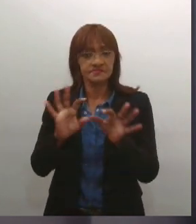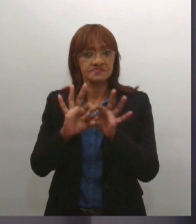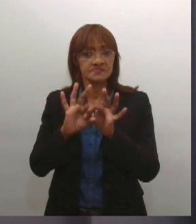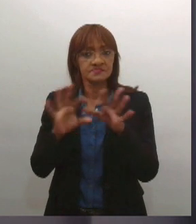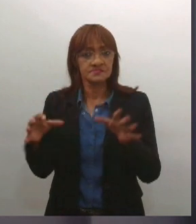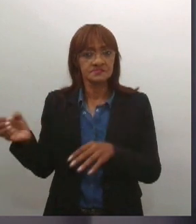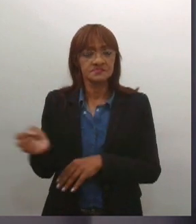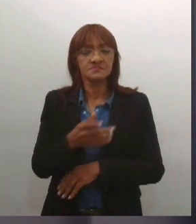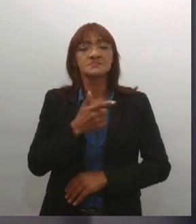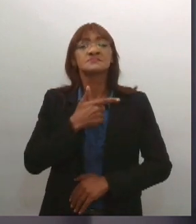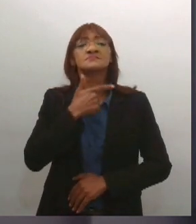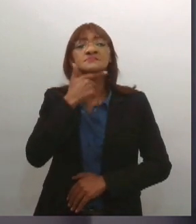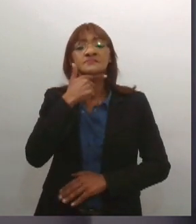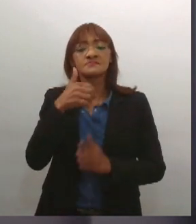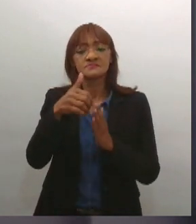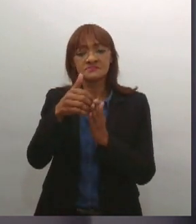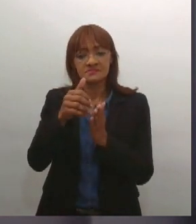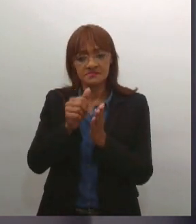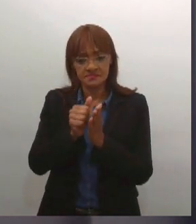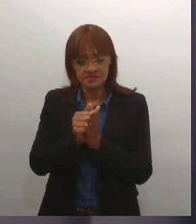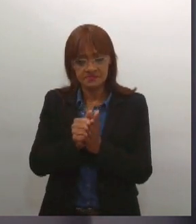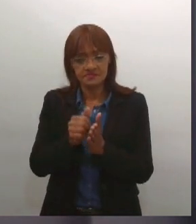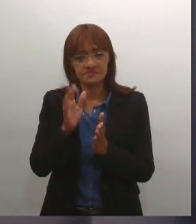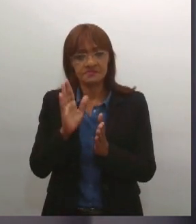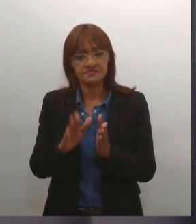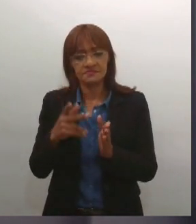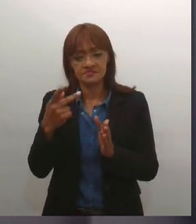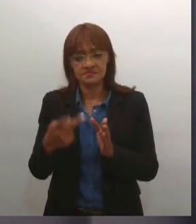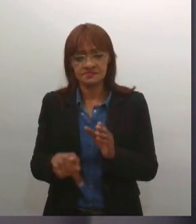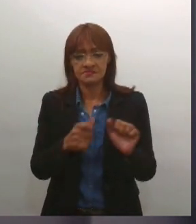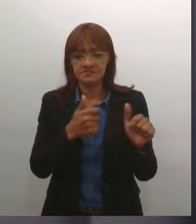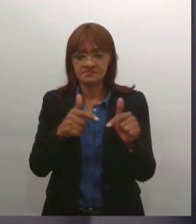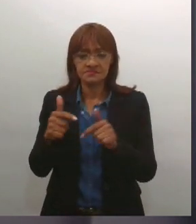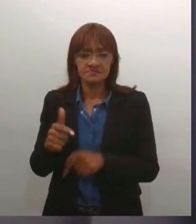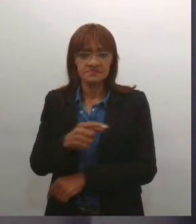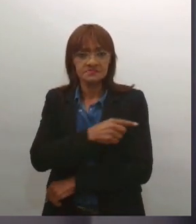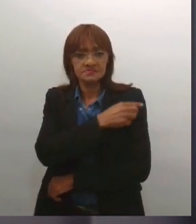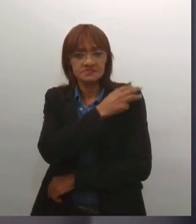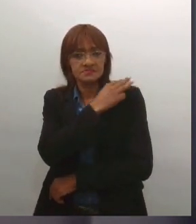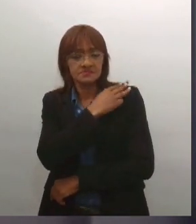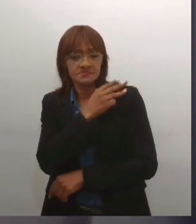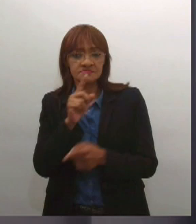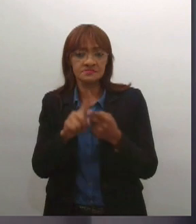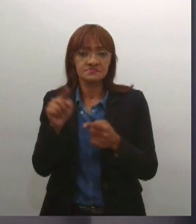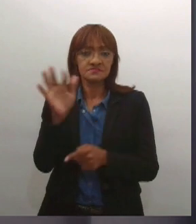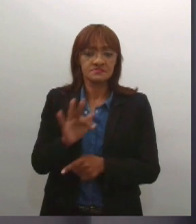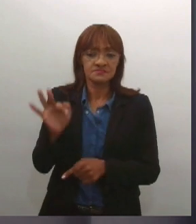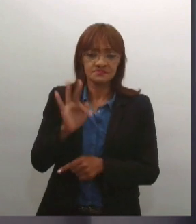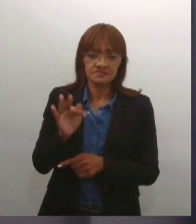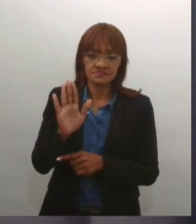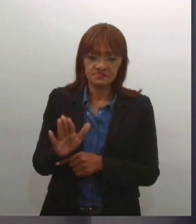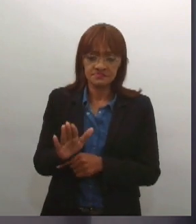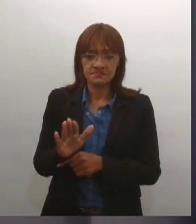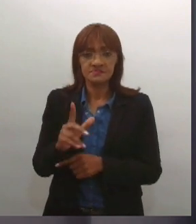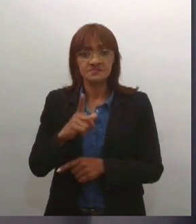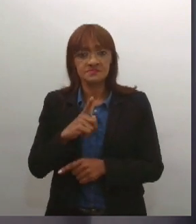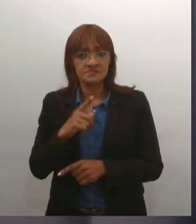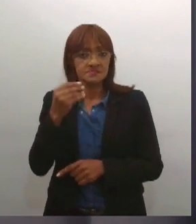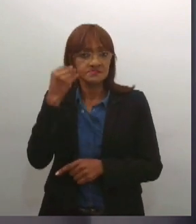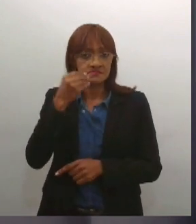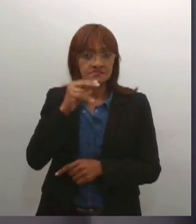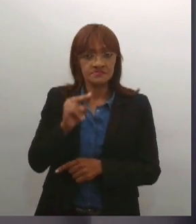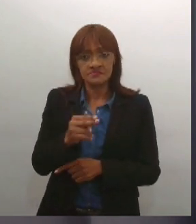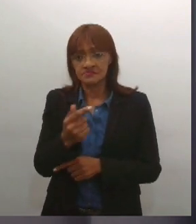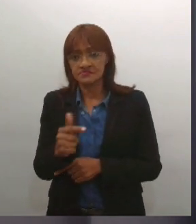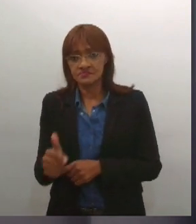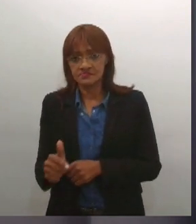cadastro, distribuídas nos níveis fundamental, médio e superior, com ou sem experiência comprovada. Há opções também de